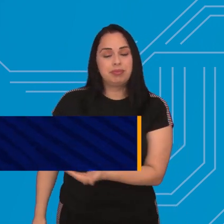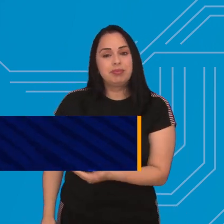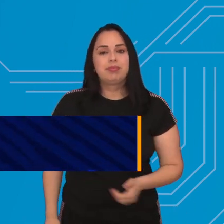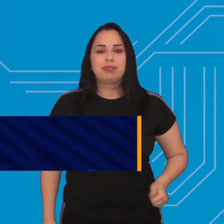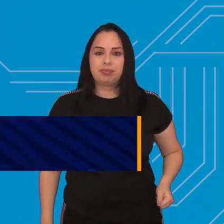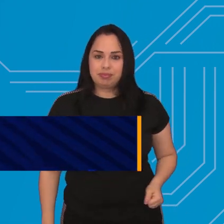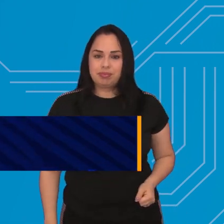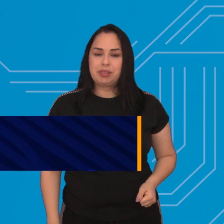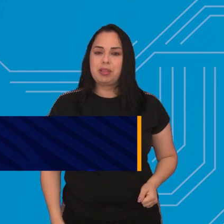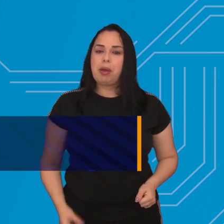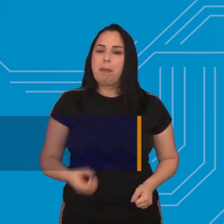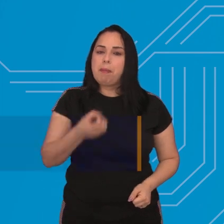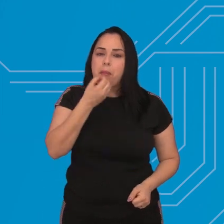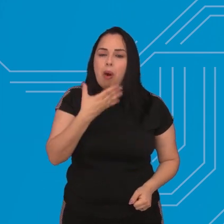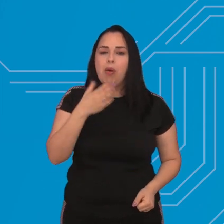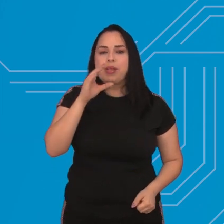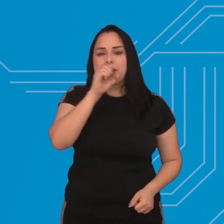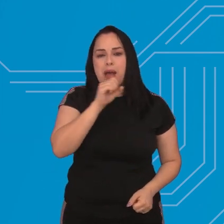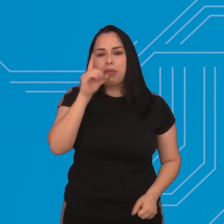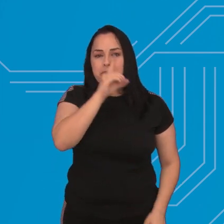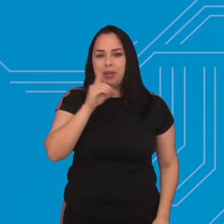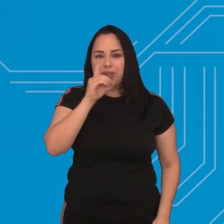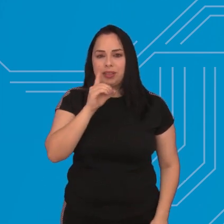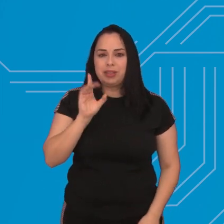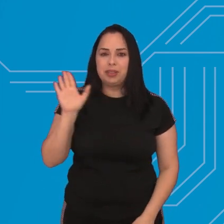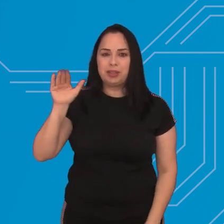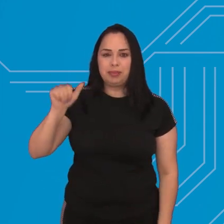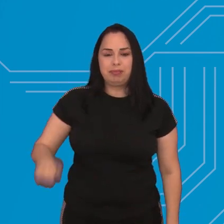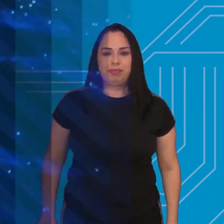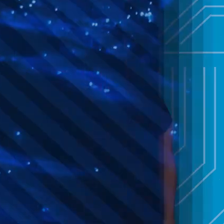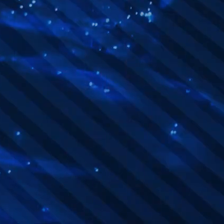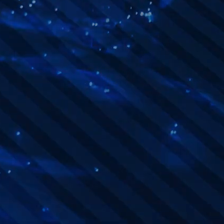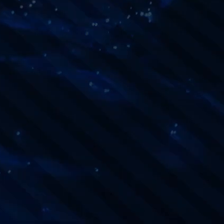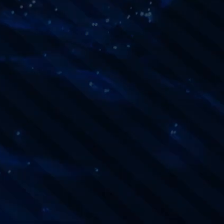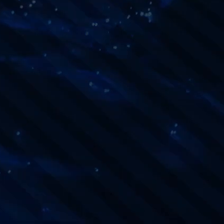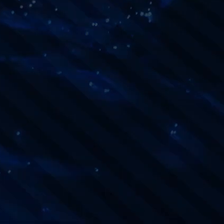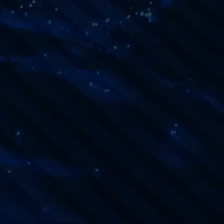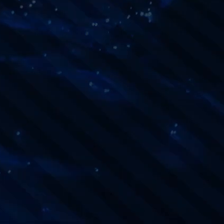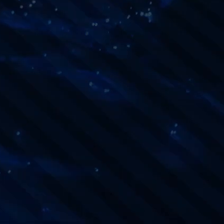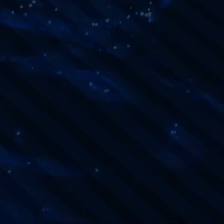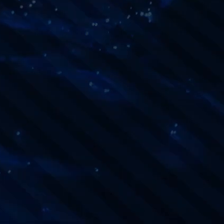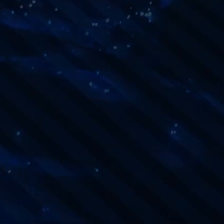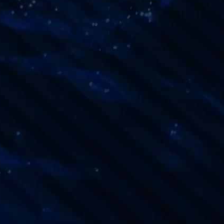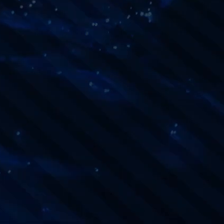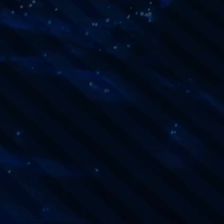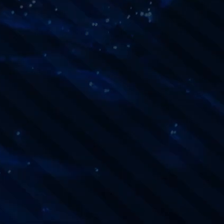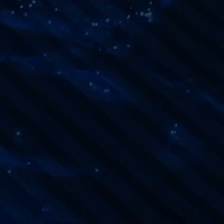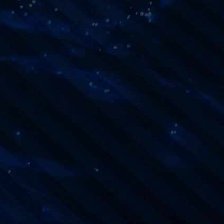SJC Um bom fim de semana para você Até mais Tchau Tchau